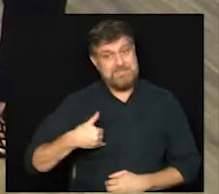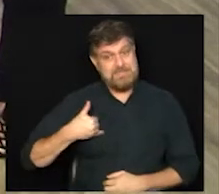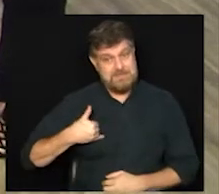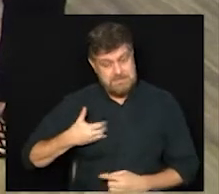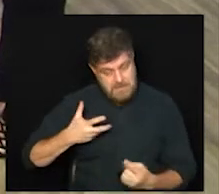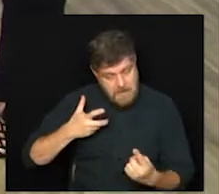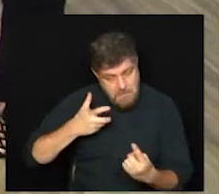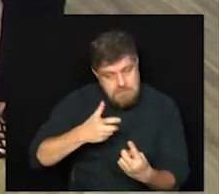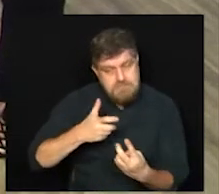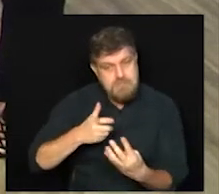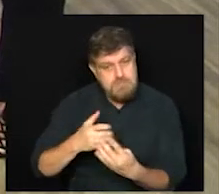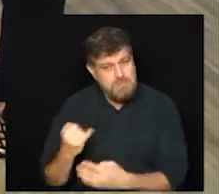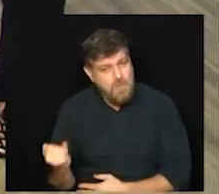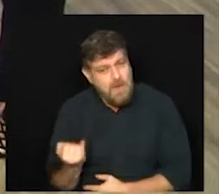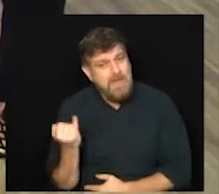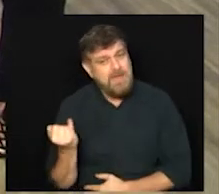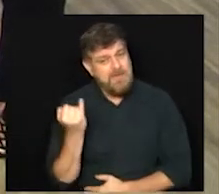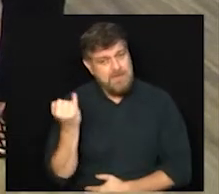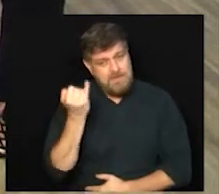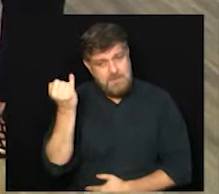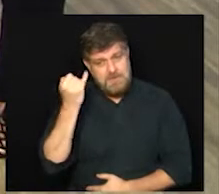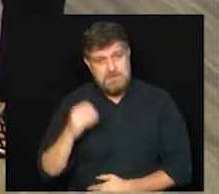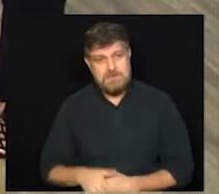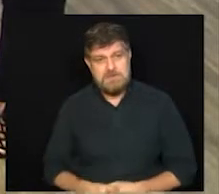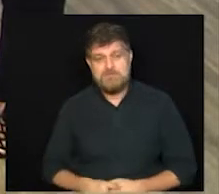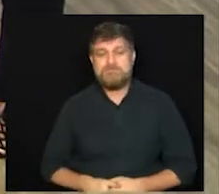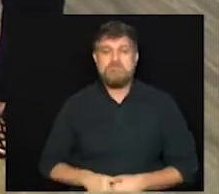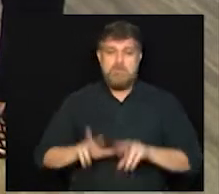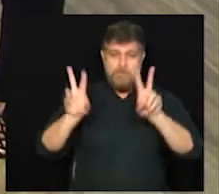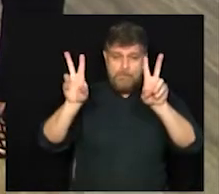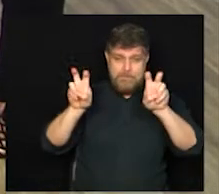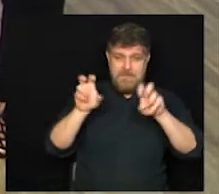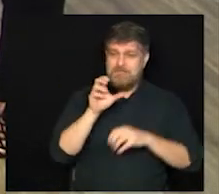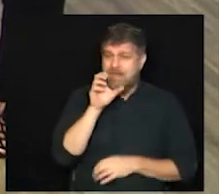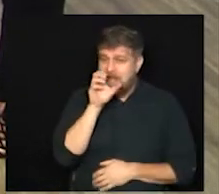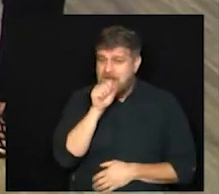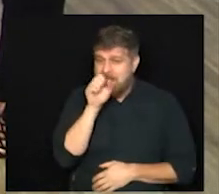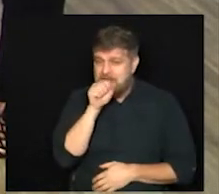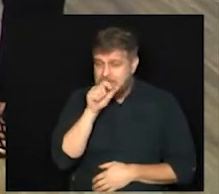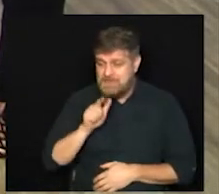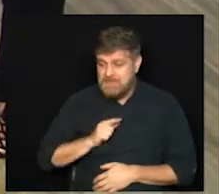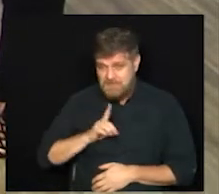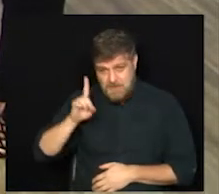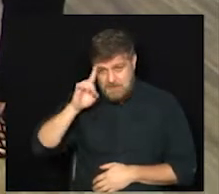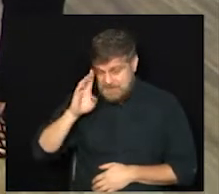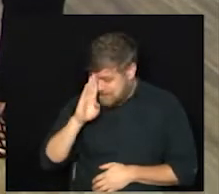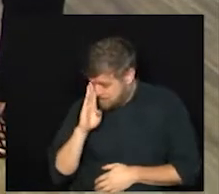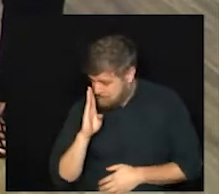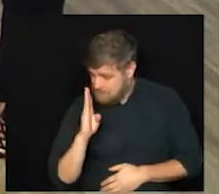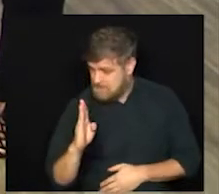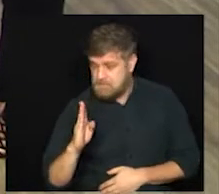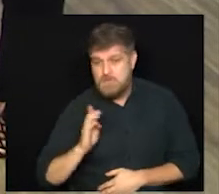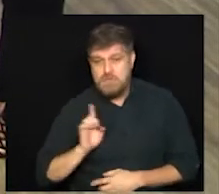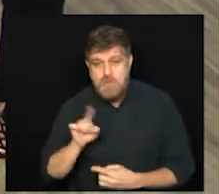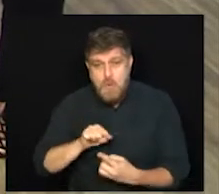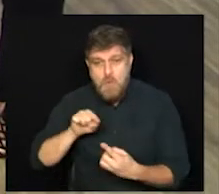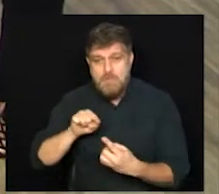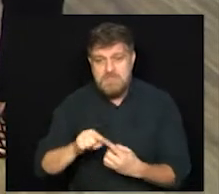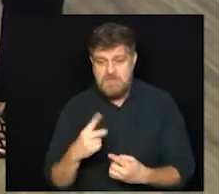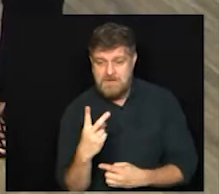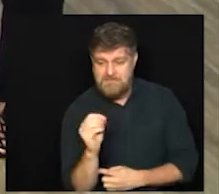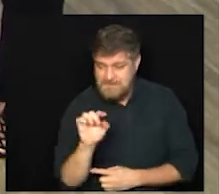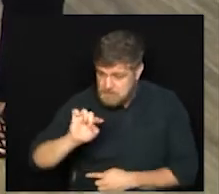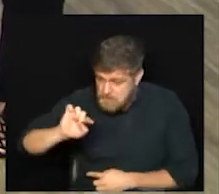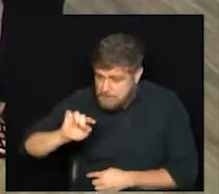vacinação contra a Covid-19. Por falar nisso, no sábado nós tivemos o dia D, tinha uma meta de 20 mil